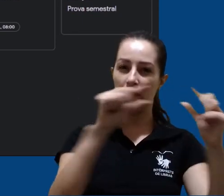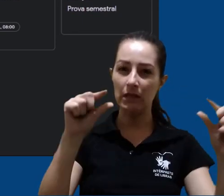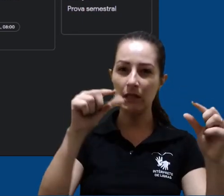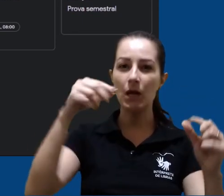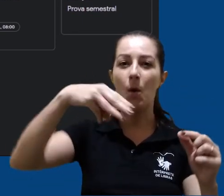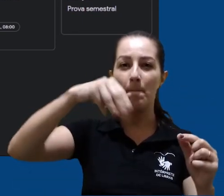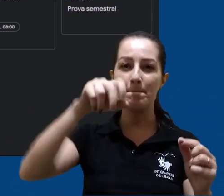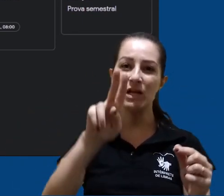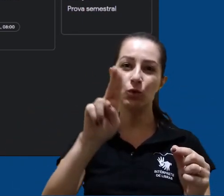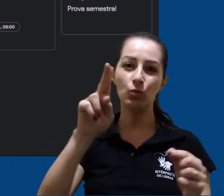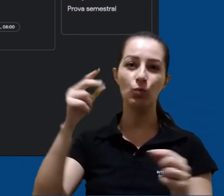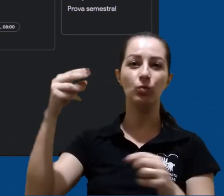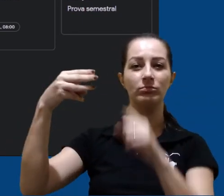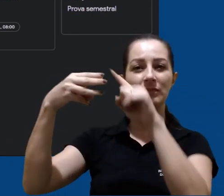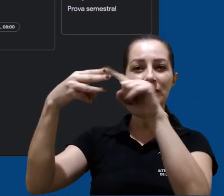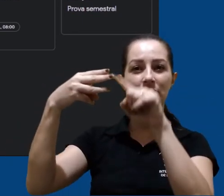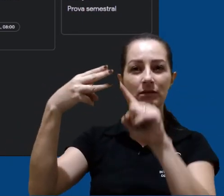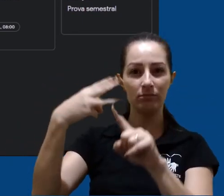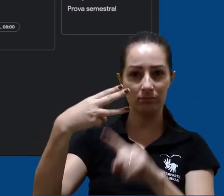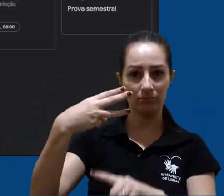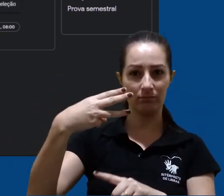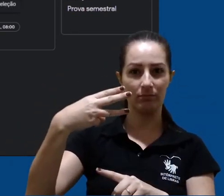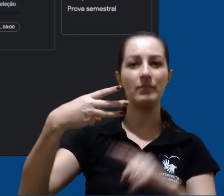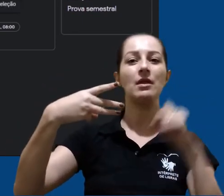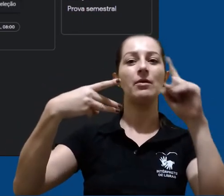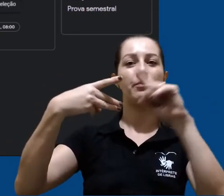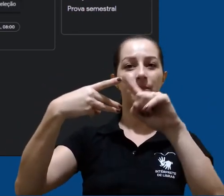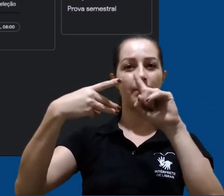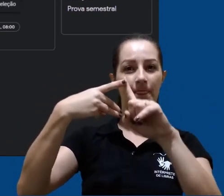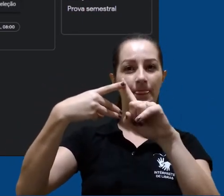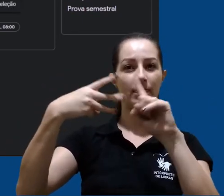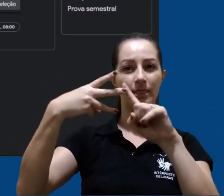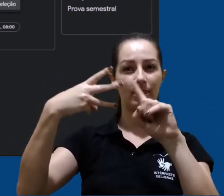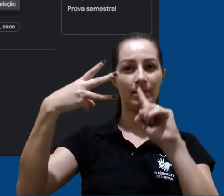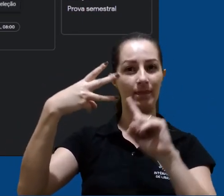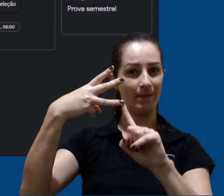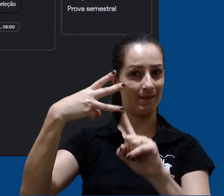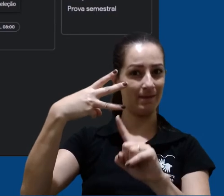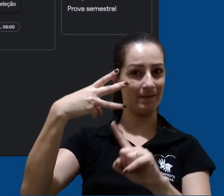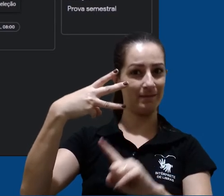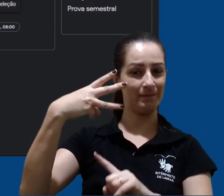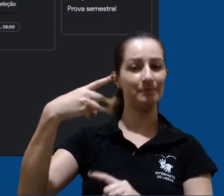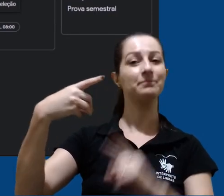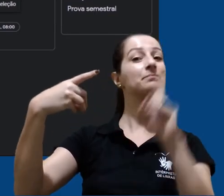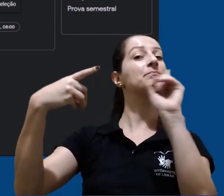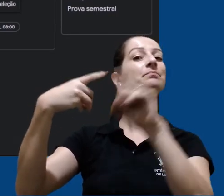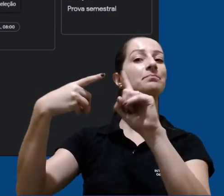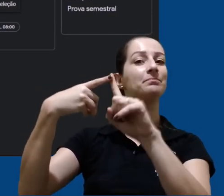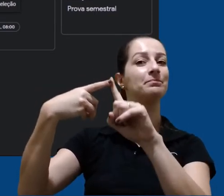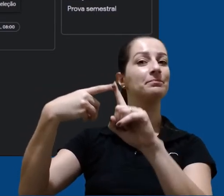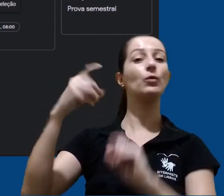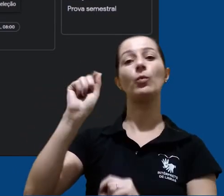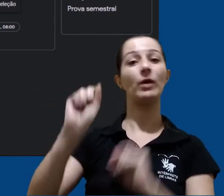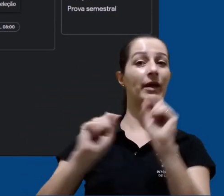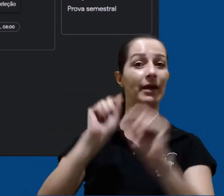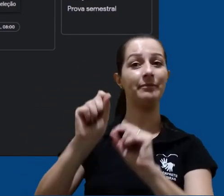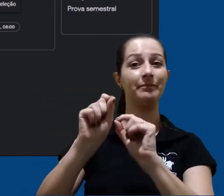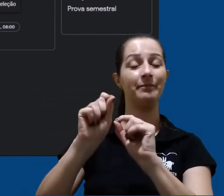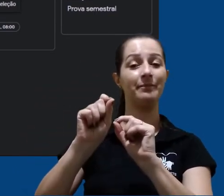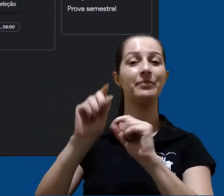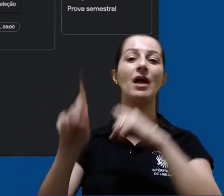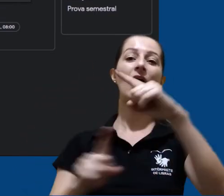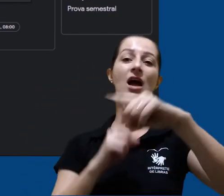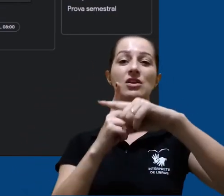temos um menu de três pontinhos. Nele vamos encontrar, a princípio, três opções. A primeira opção é